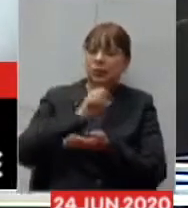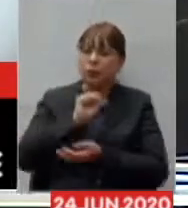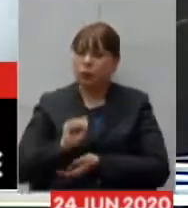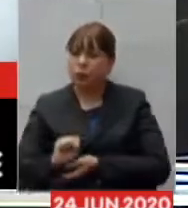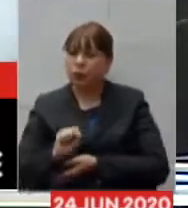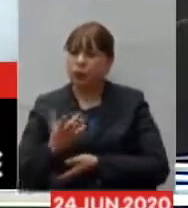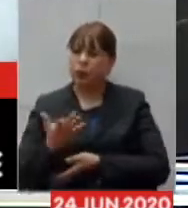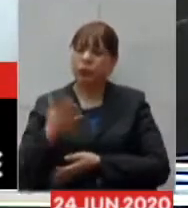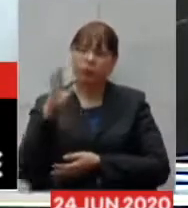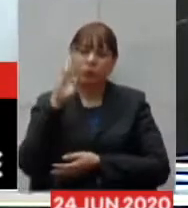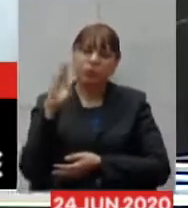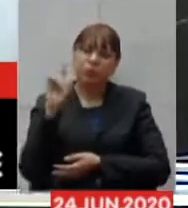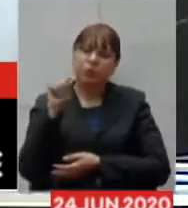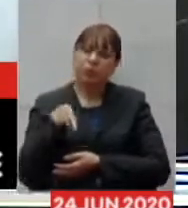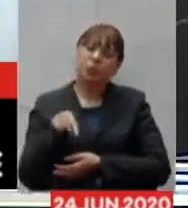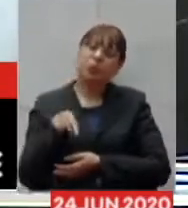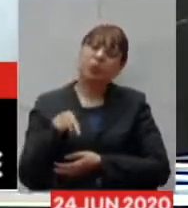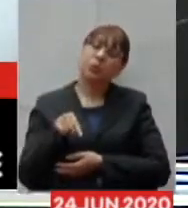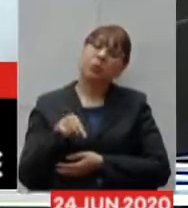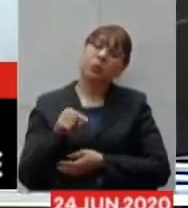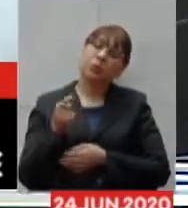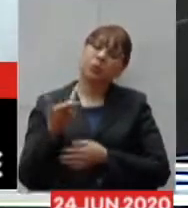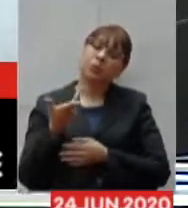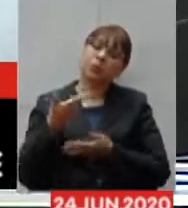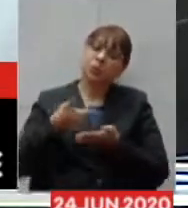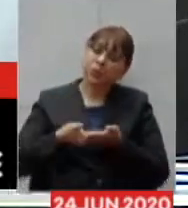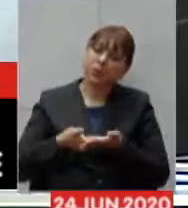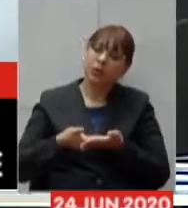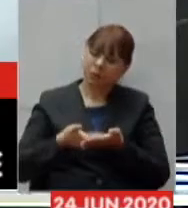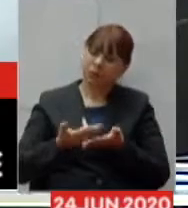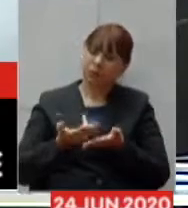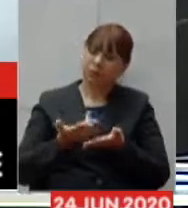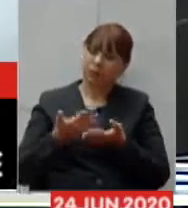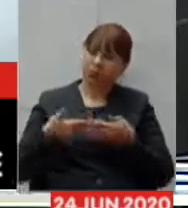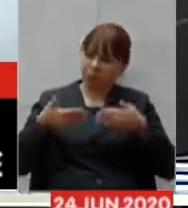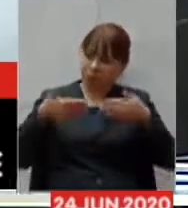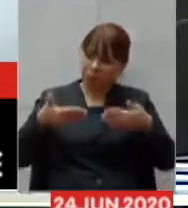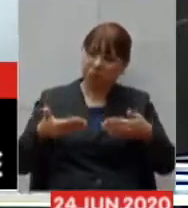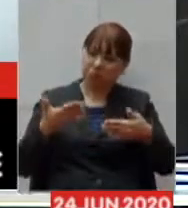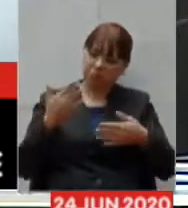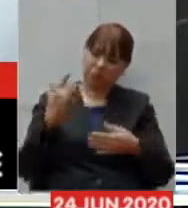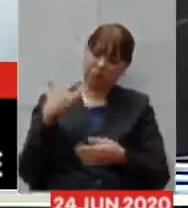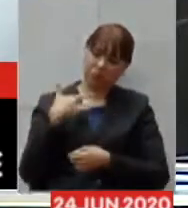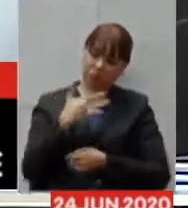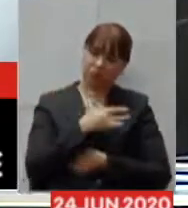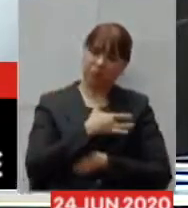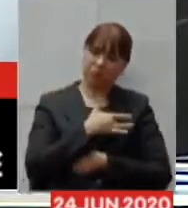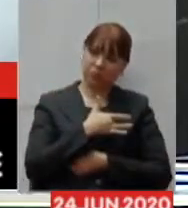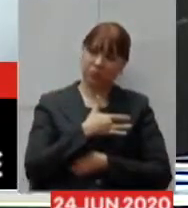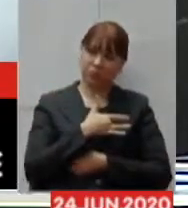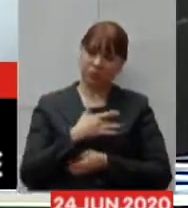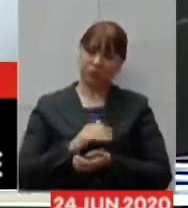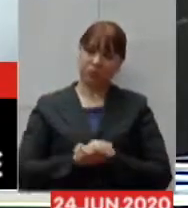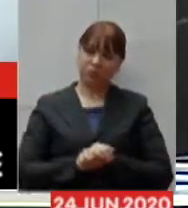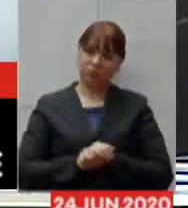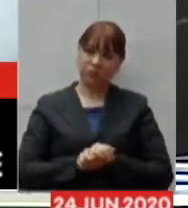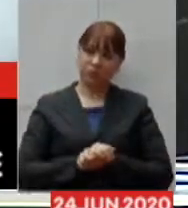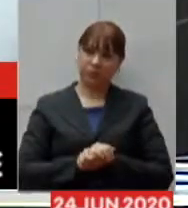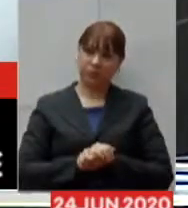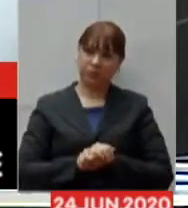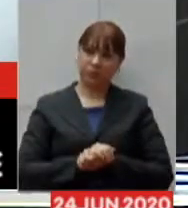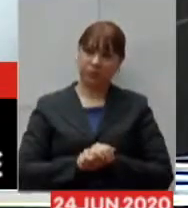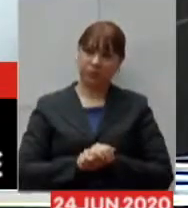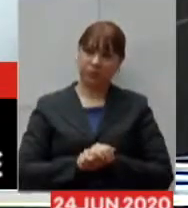é o credenciamento de leitos de UTI pelo Ministério da Saúde realmente é uma preocupação que